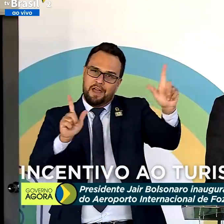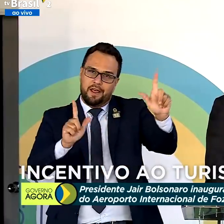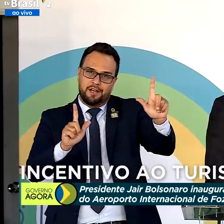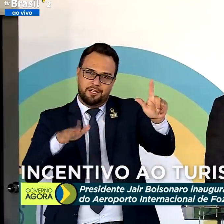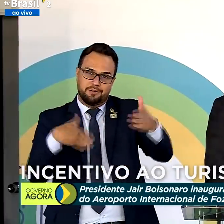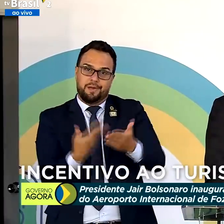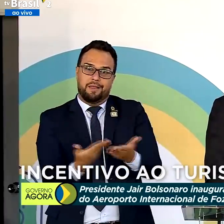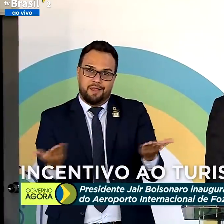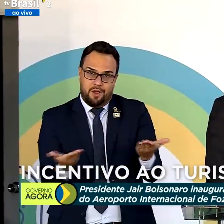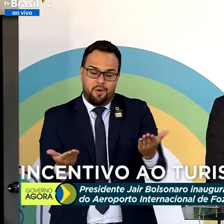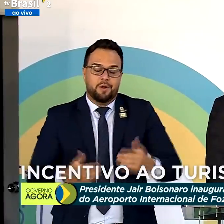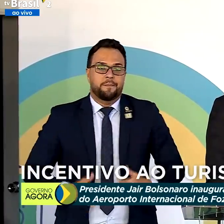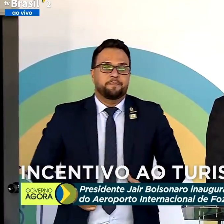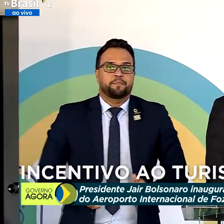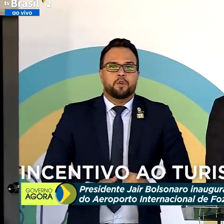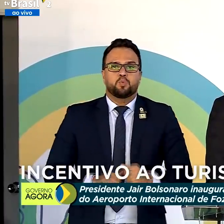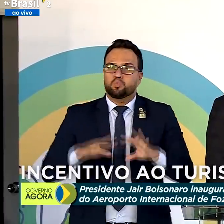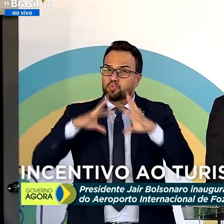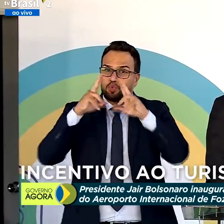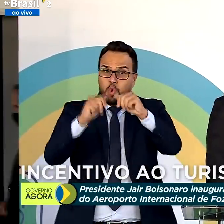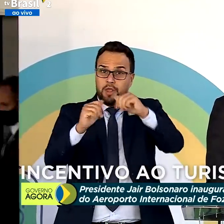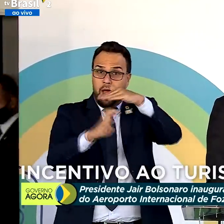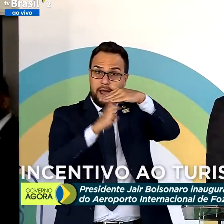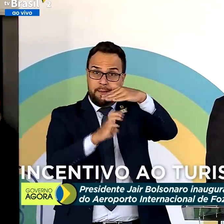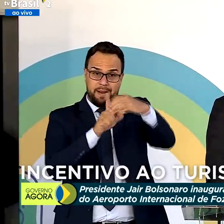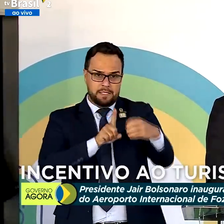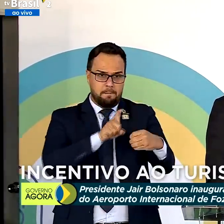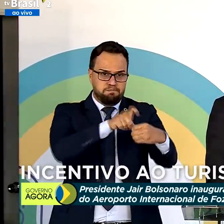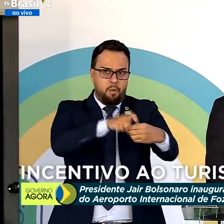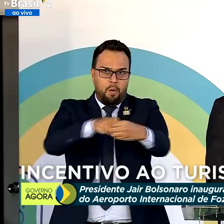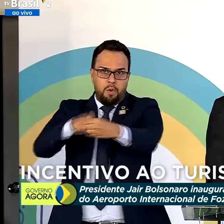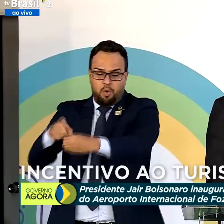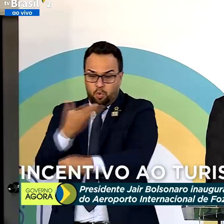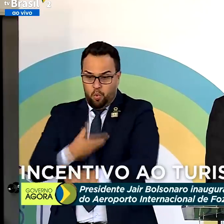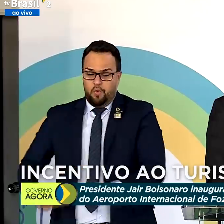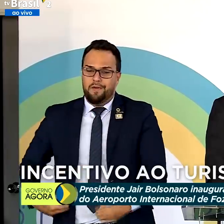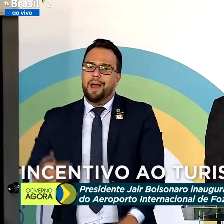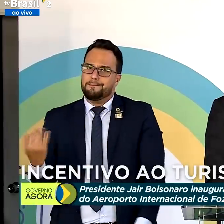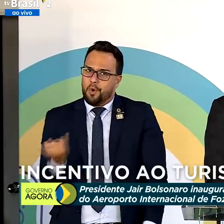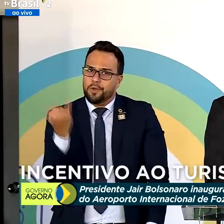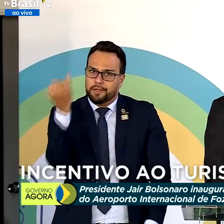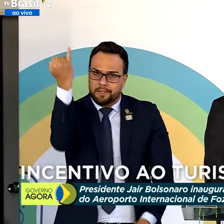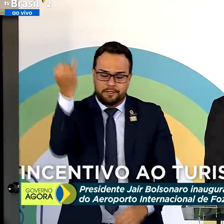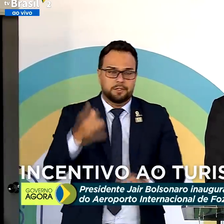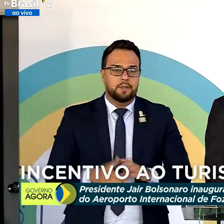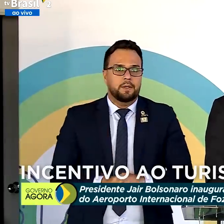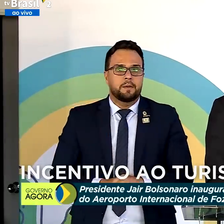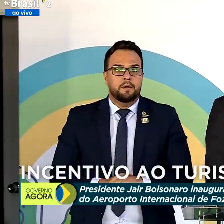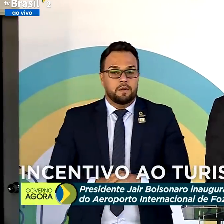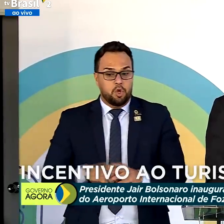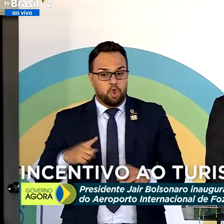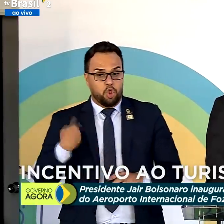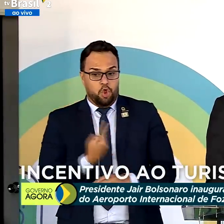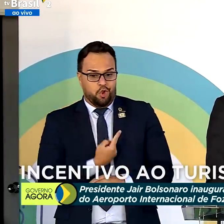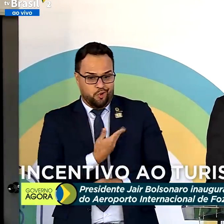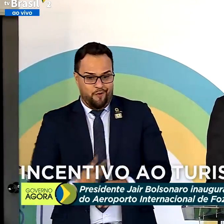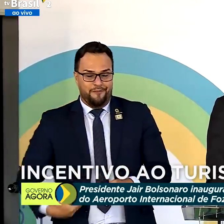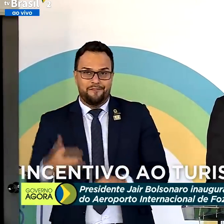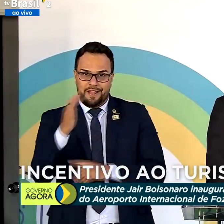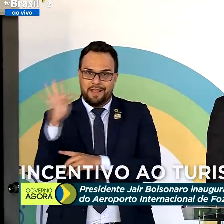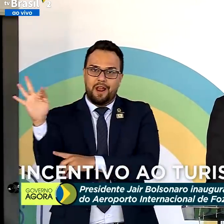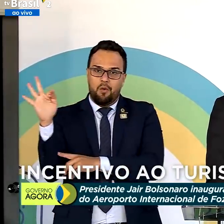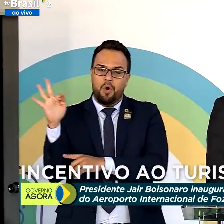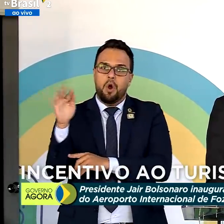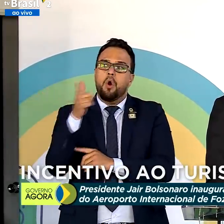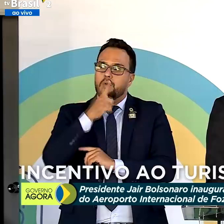Todas as estatais são importantes. O que nós pudermos fazer para privatizar